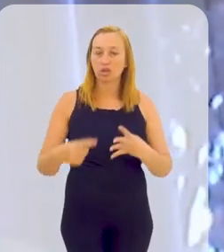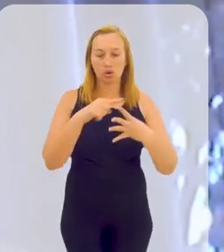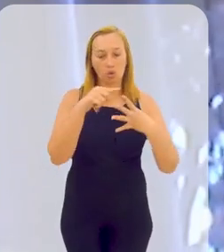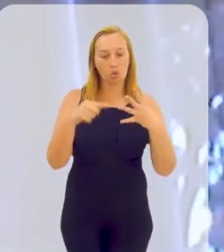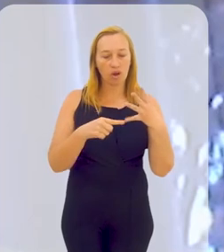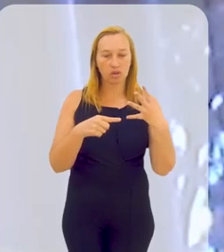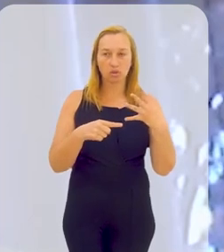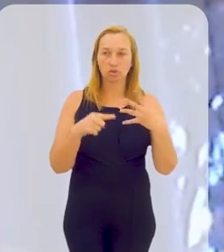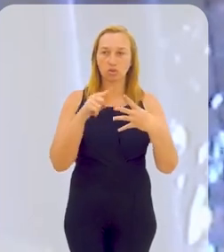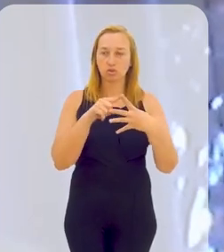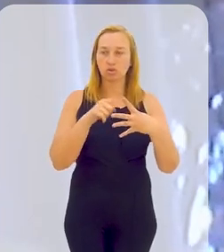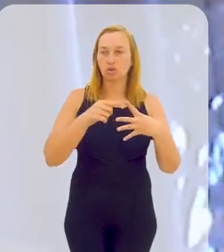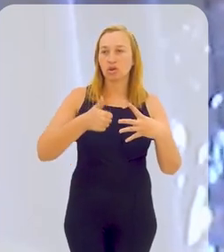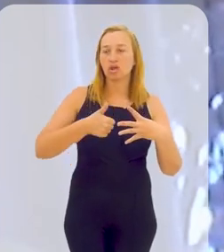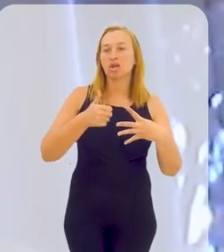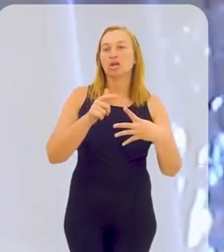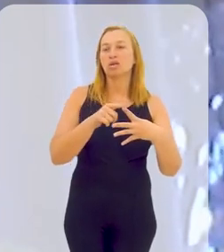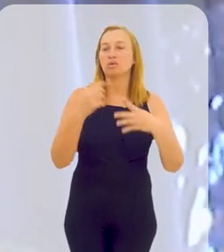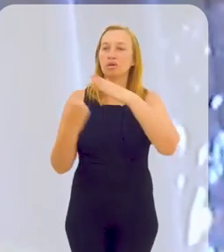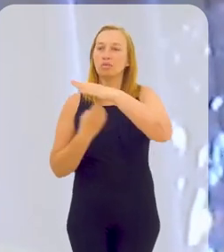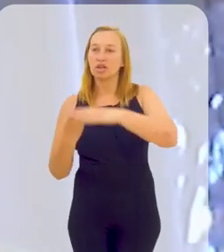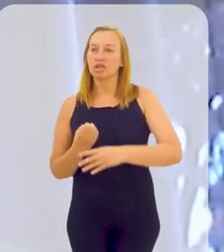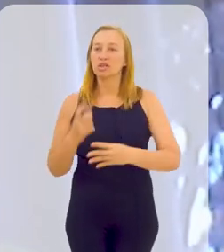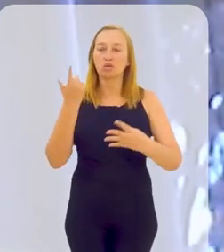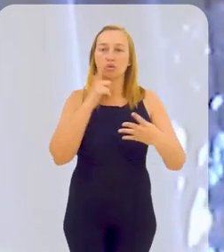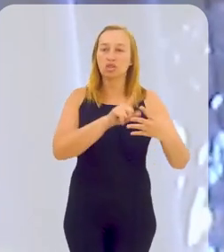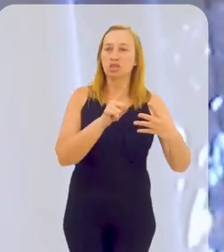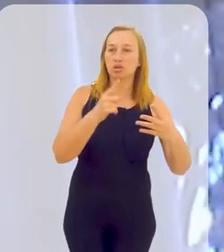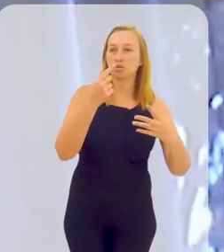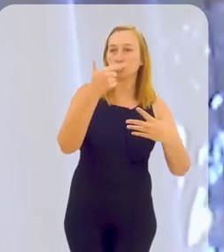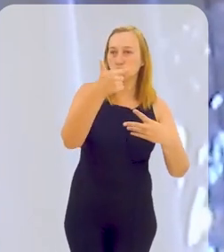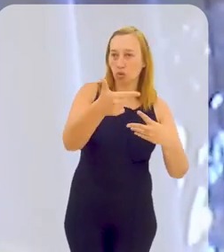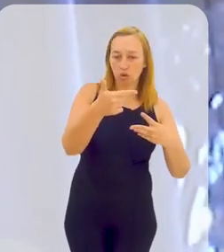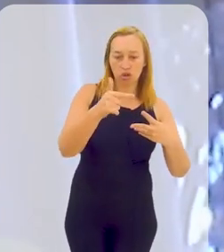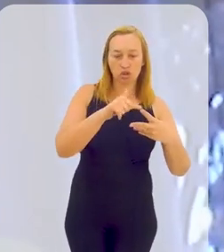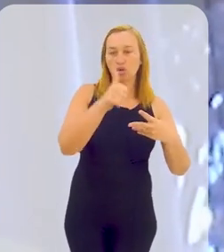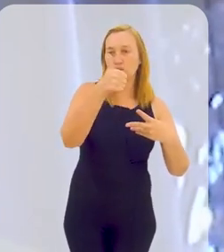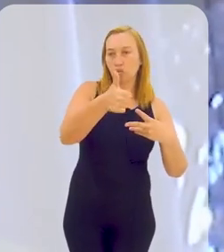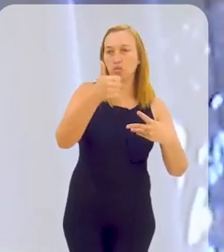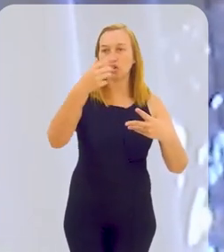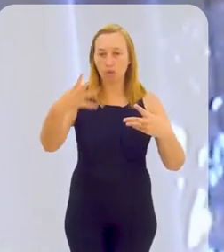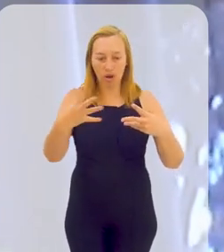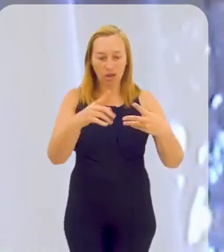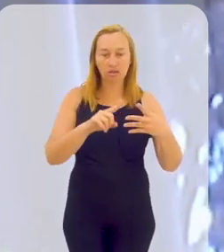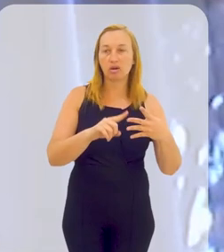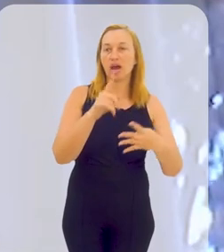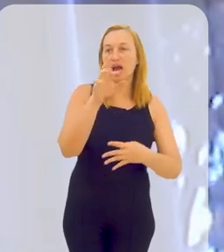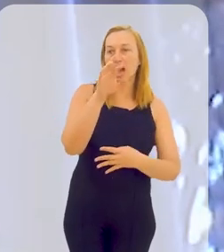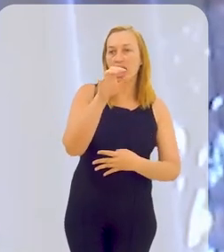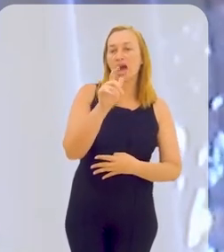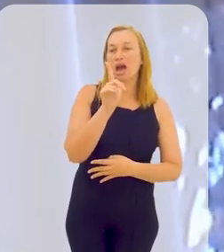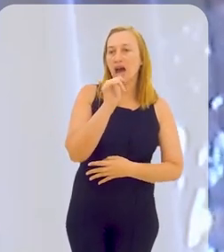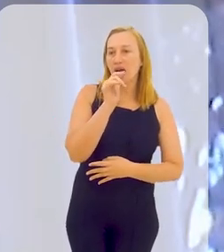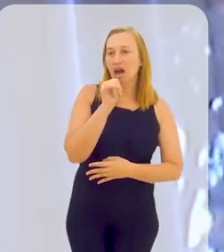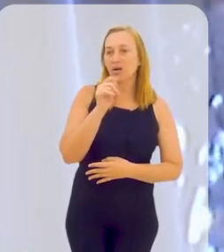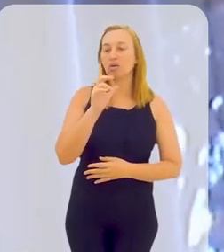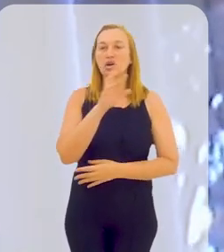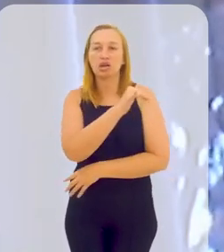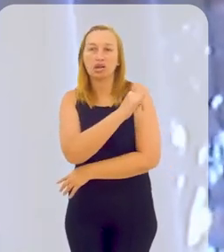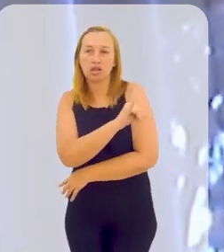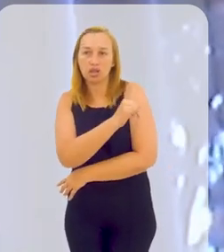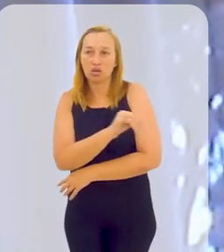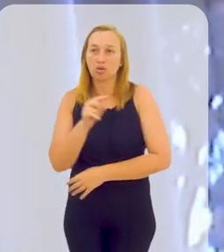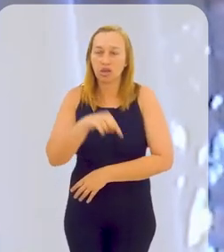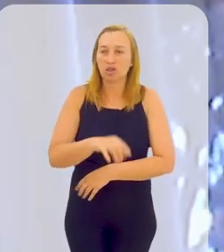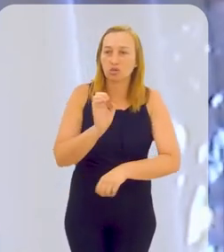em quatro blocos. Uma empresa ganhou dois blocos, que foi o bloco 1 e o 4, que é a empresa Águas do Rio, se tornou realmente a maior empresa de